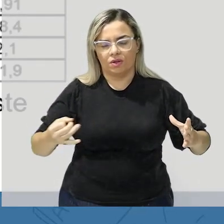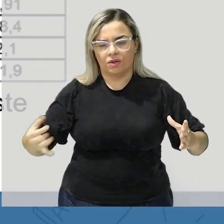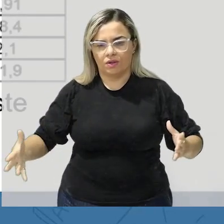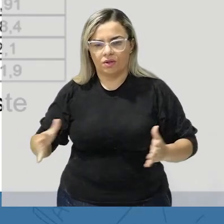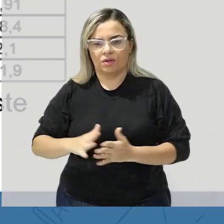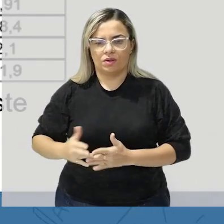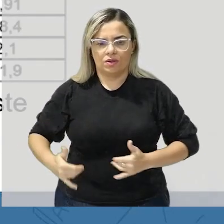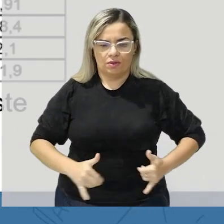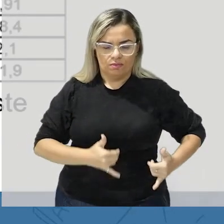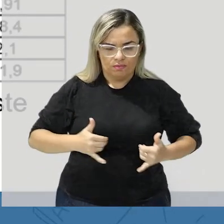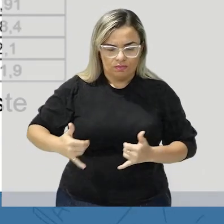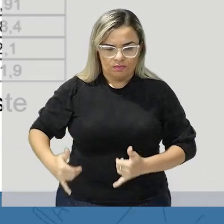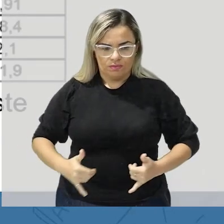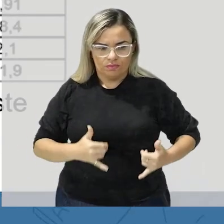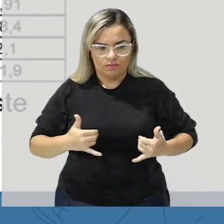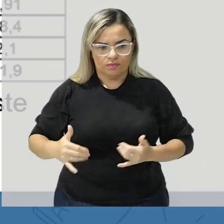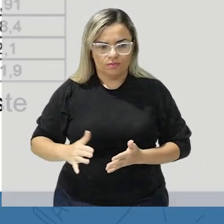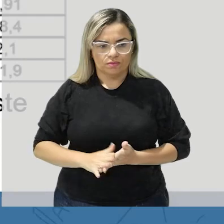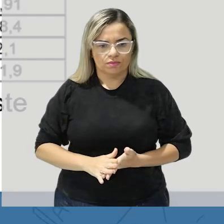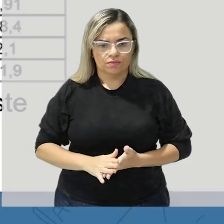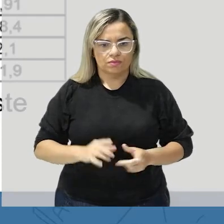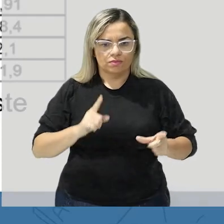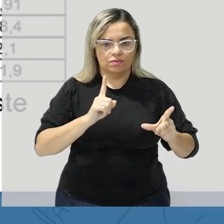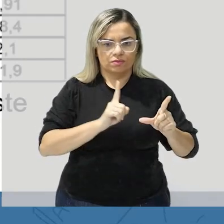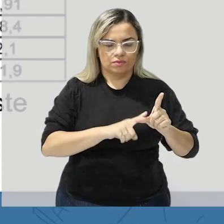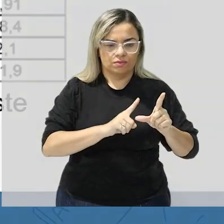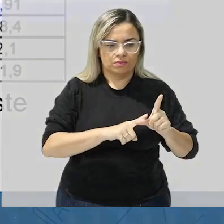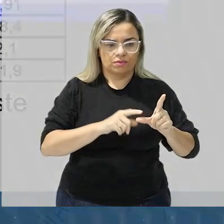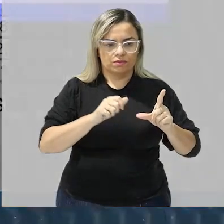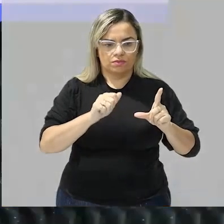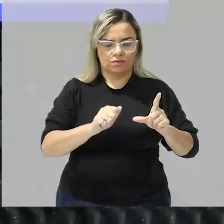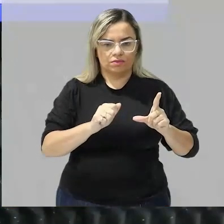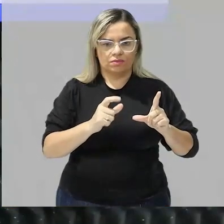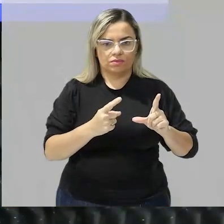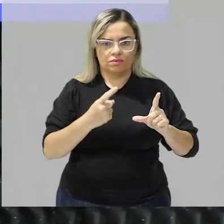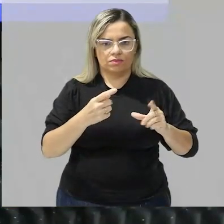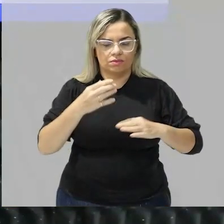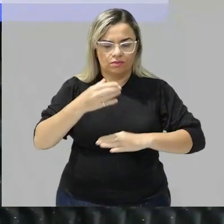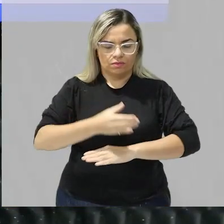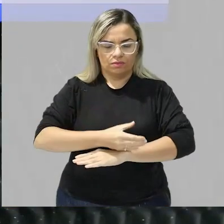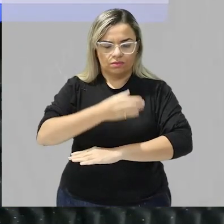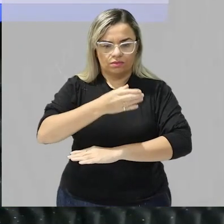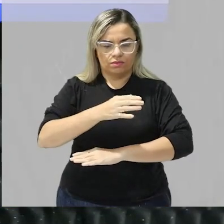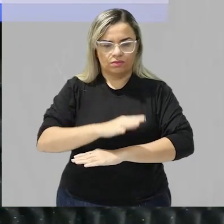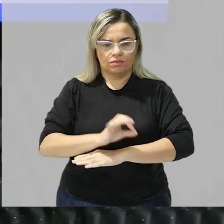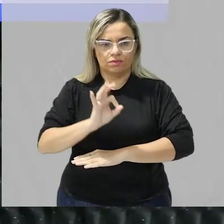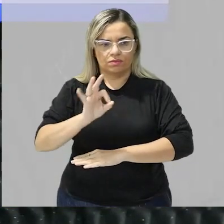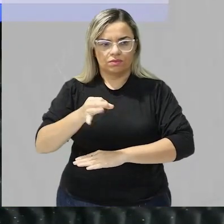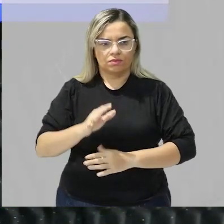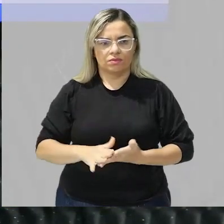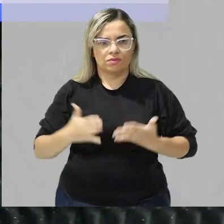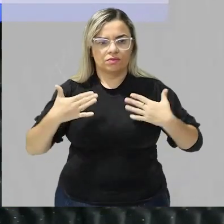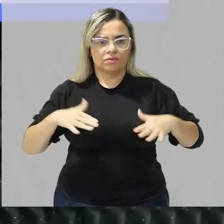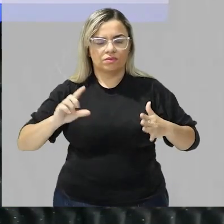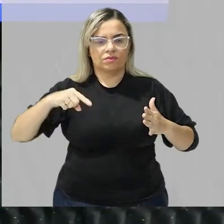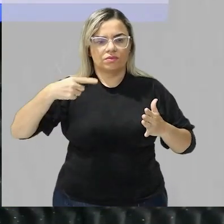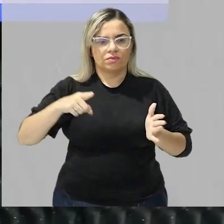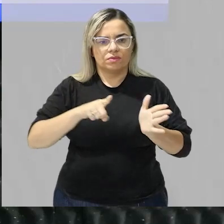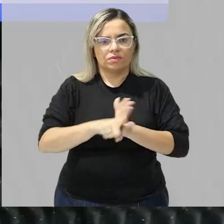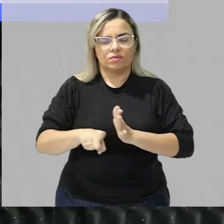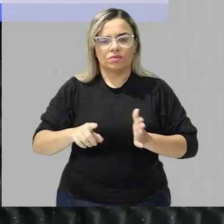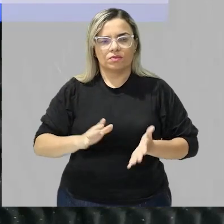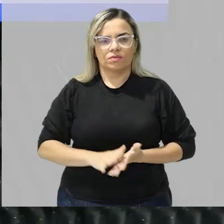metabolizados então o tubo número 1 vai ser o tubo correto tranquilo pessoal? vamos pra próxima questão